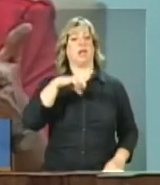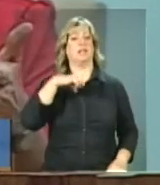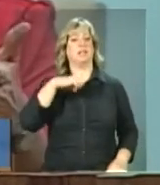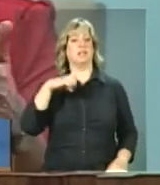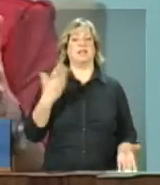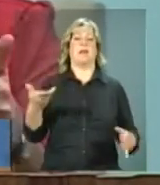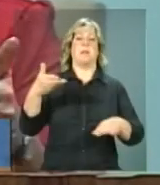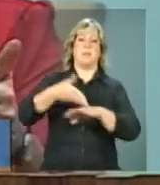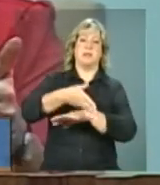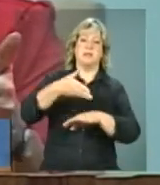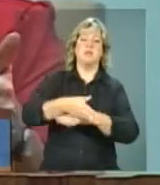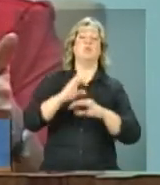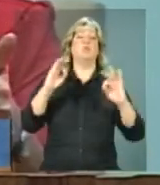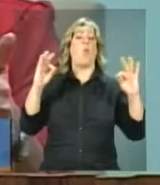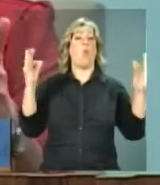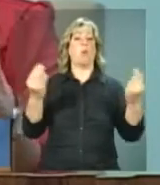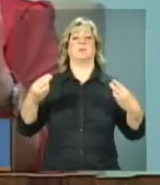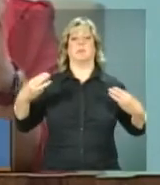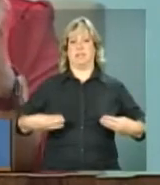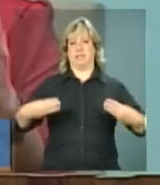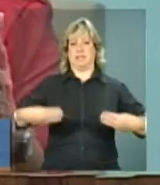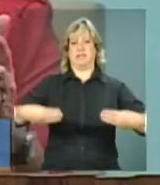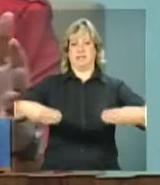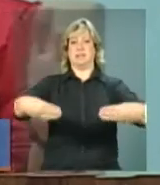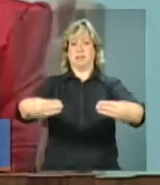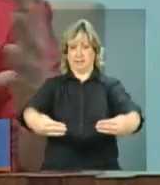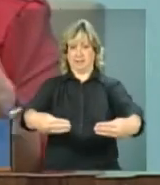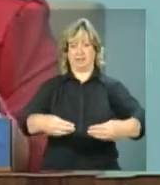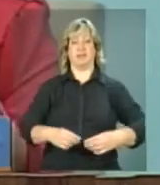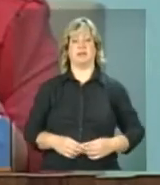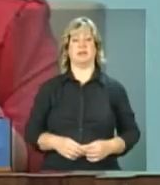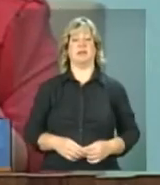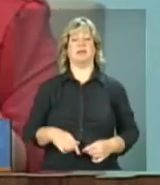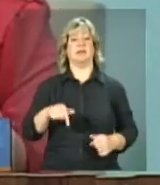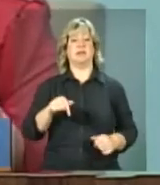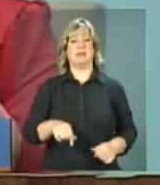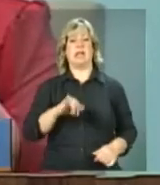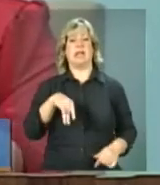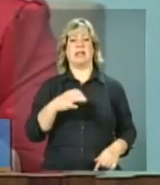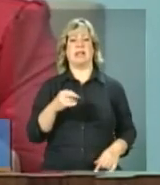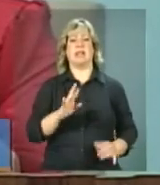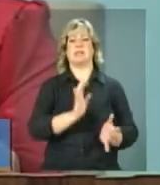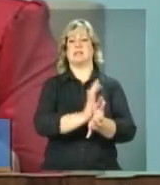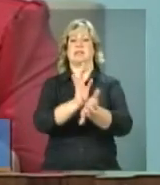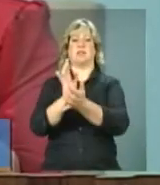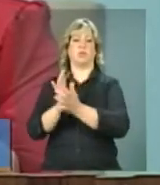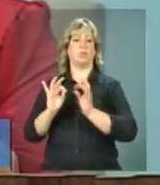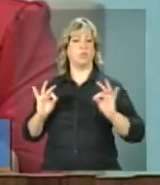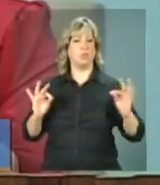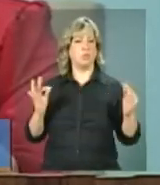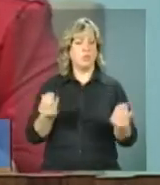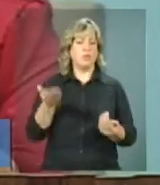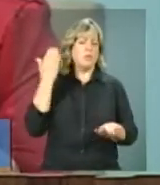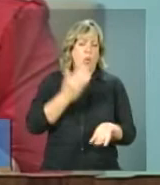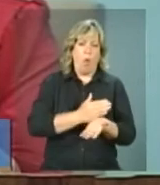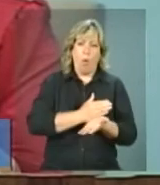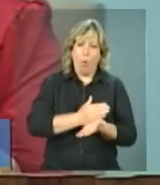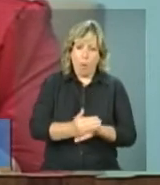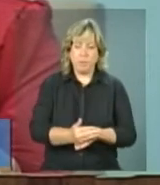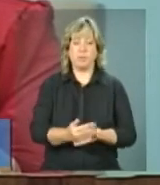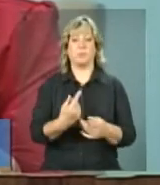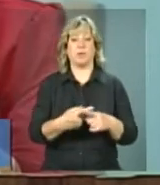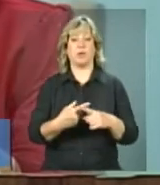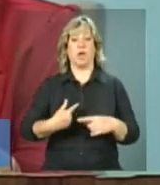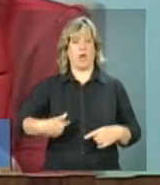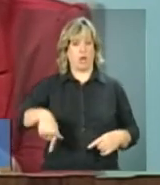de todos os ministérios. Ele é intersetorial desde o seu ponto inicial, porque queremos